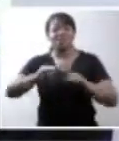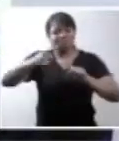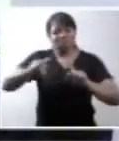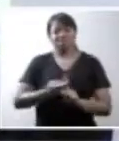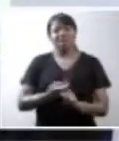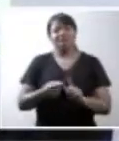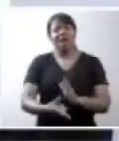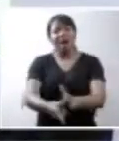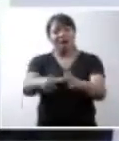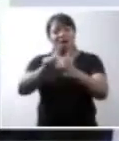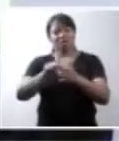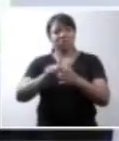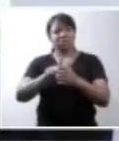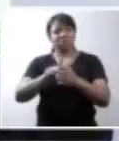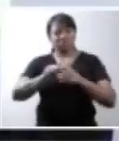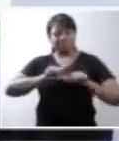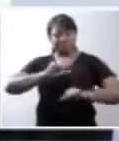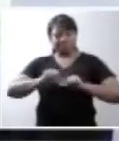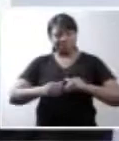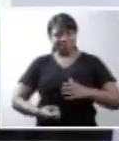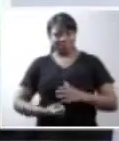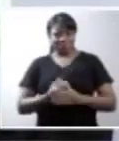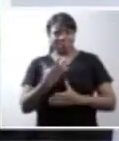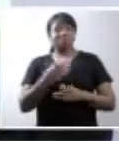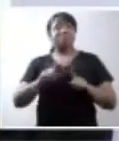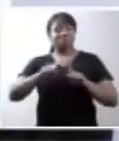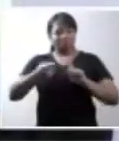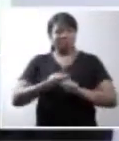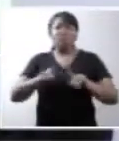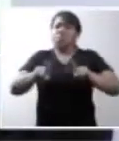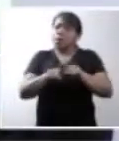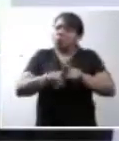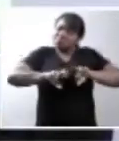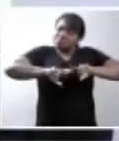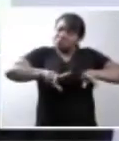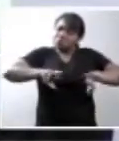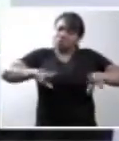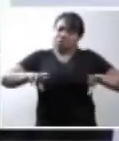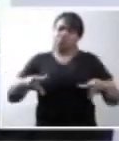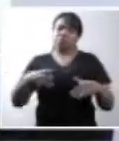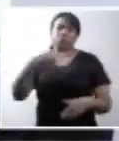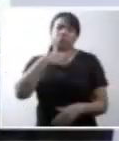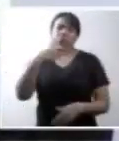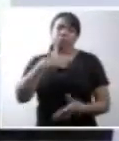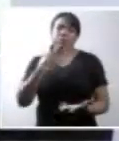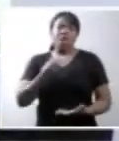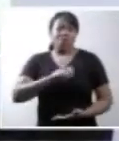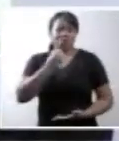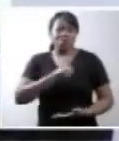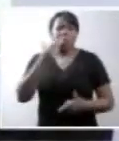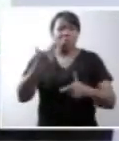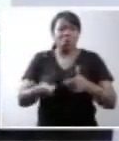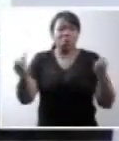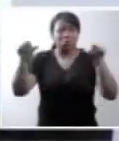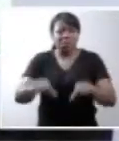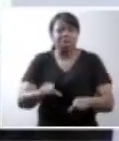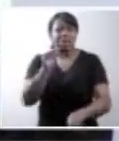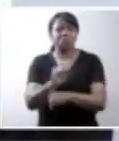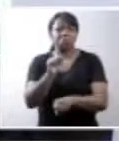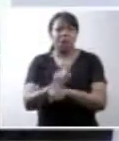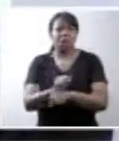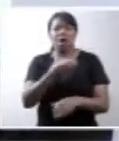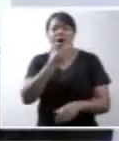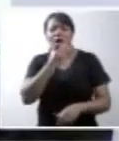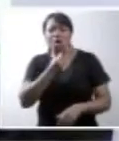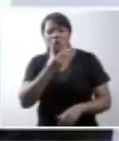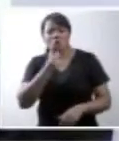antes de ser gerado. Todas elas, de diferentes formas, vivenciam a tragédia de esperar um filho ou